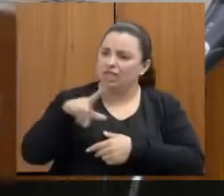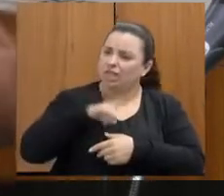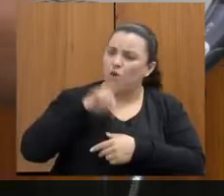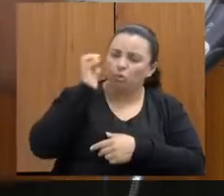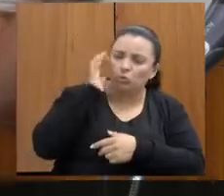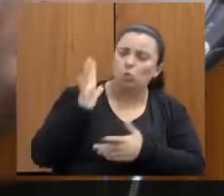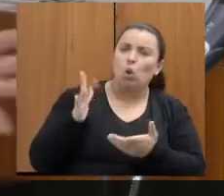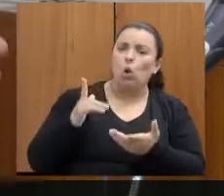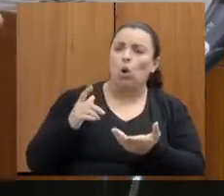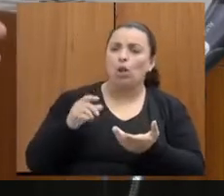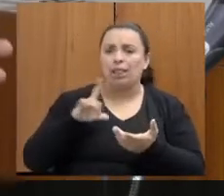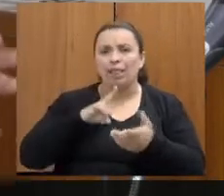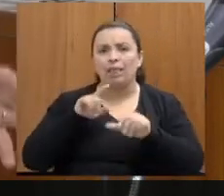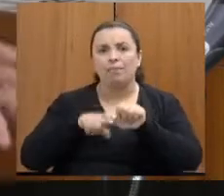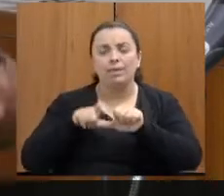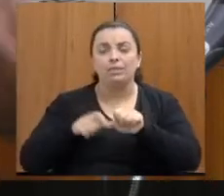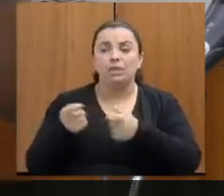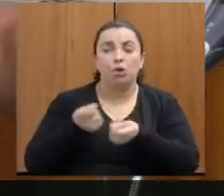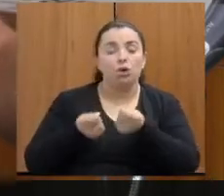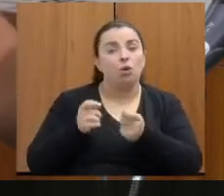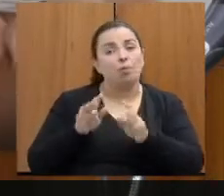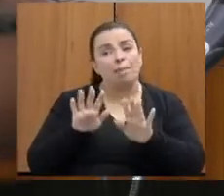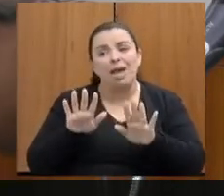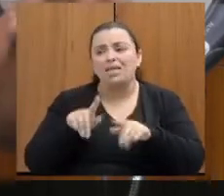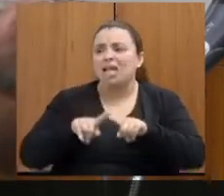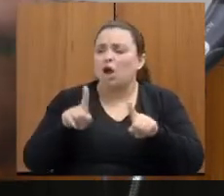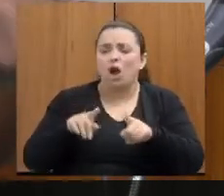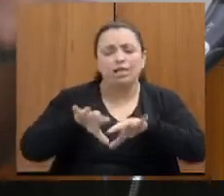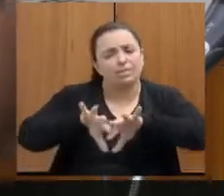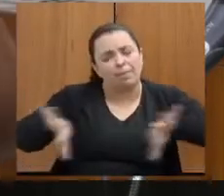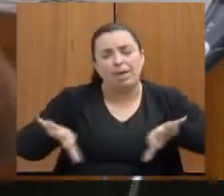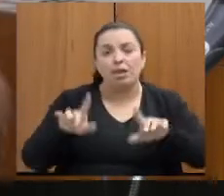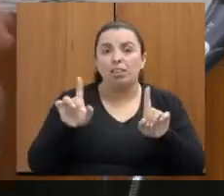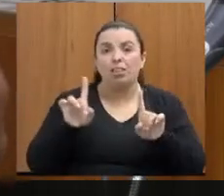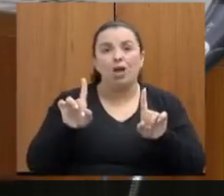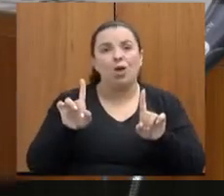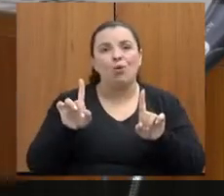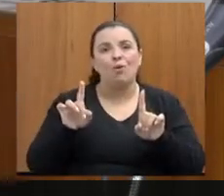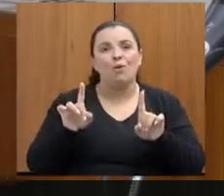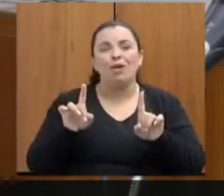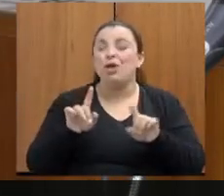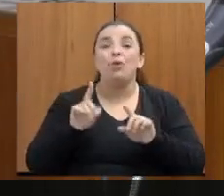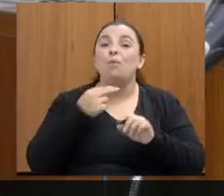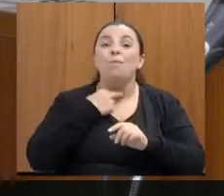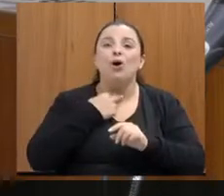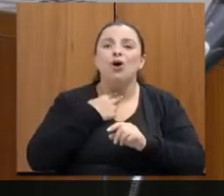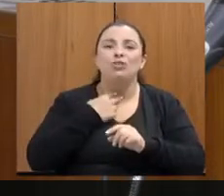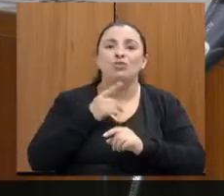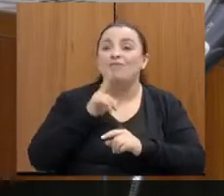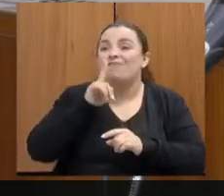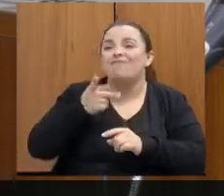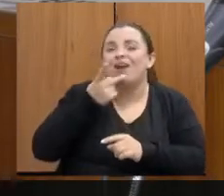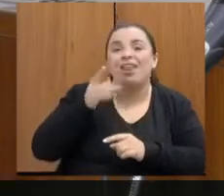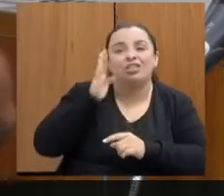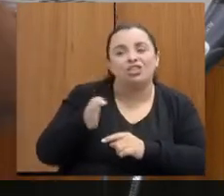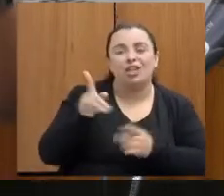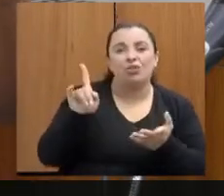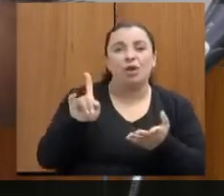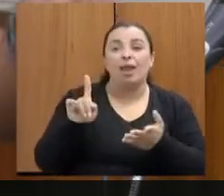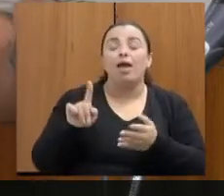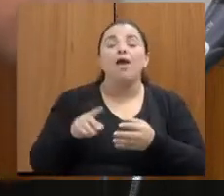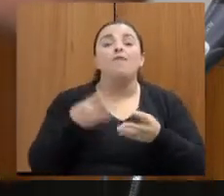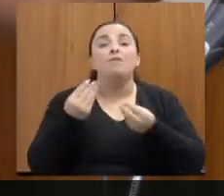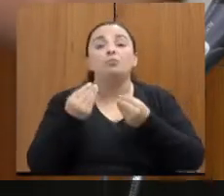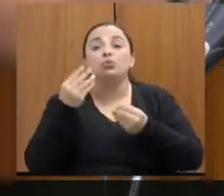dependência econômica e várias coisas que a gente fala, então vamos fazer agora que você vai denunciar. Não, vamos construir juntos as possibilidades que